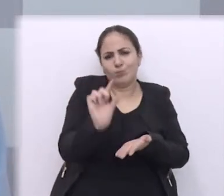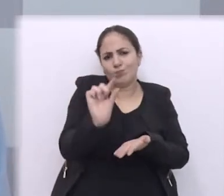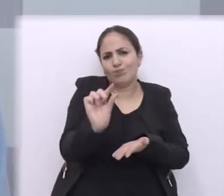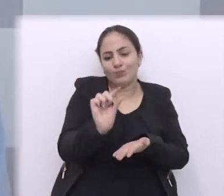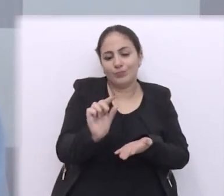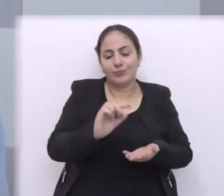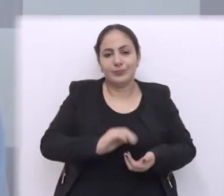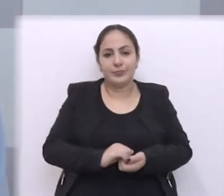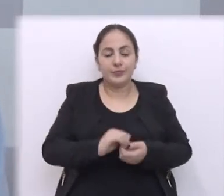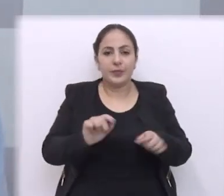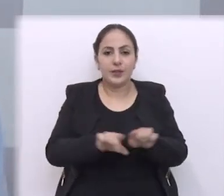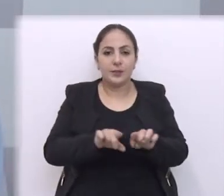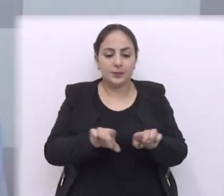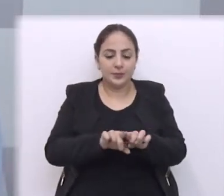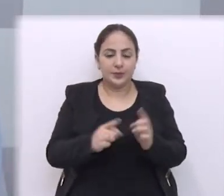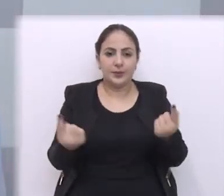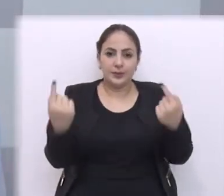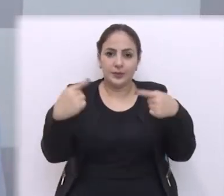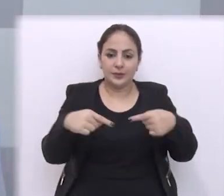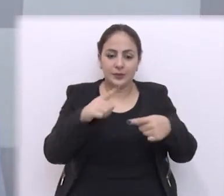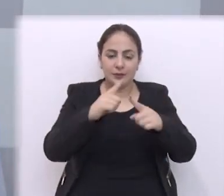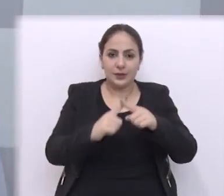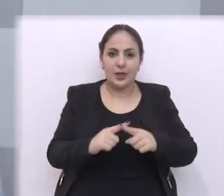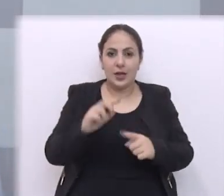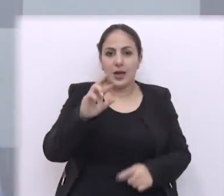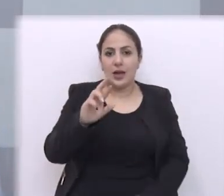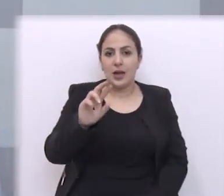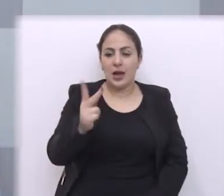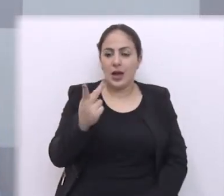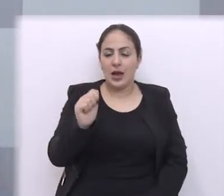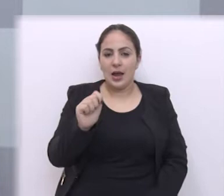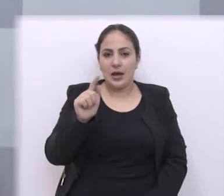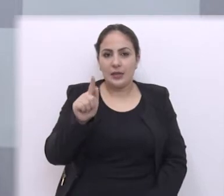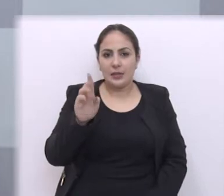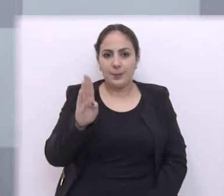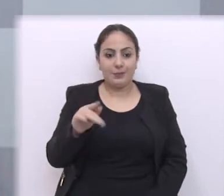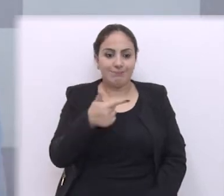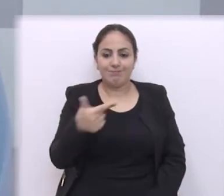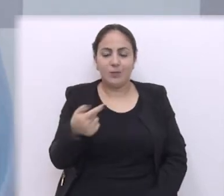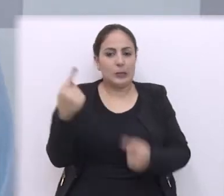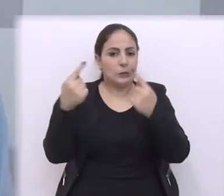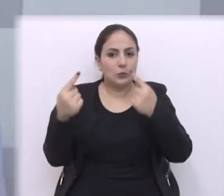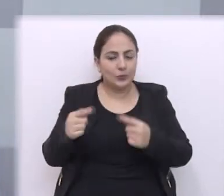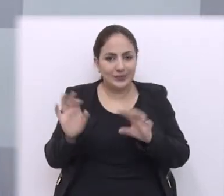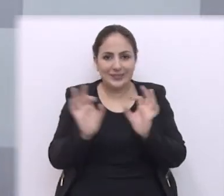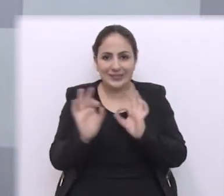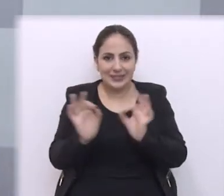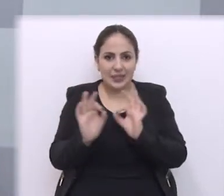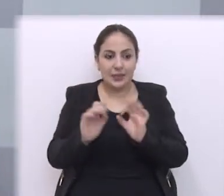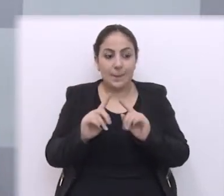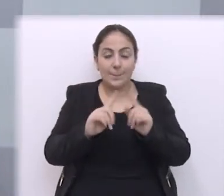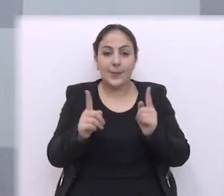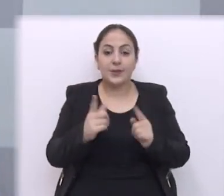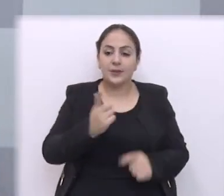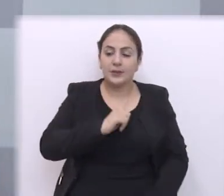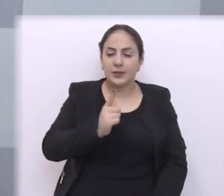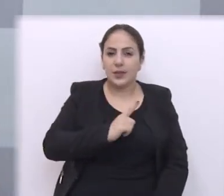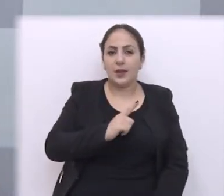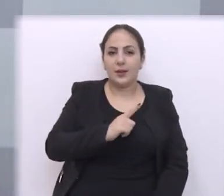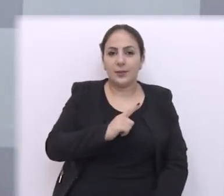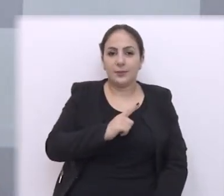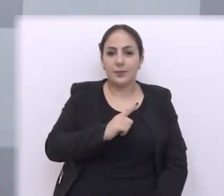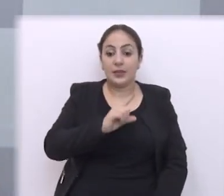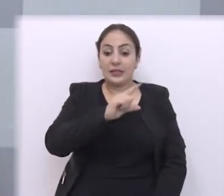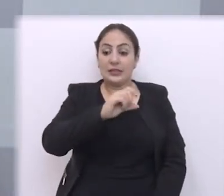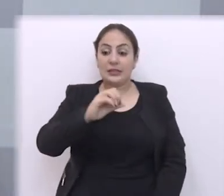poucos recursos o Pernalto Rugby é um clube que não tem estrutura física mas que tem 100